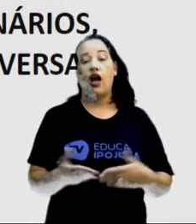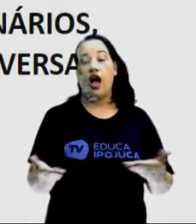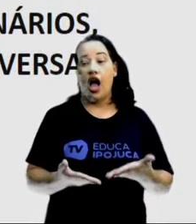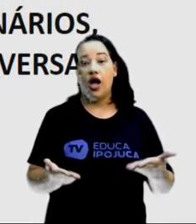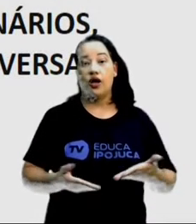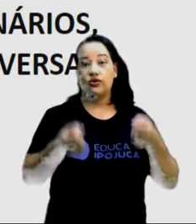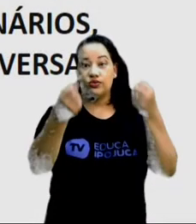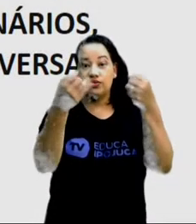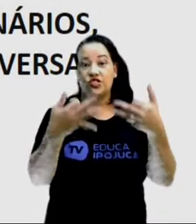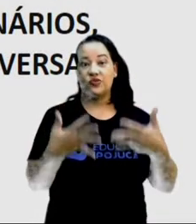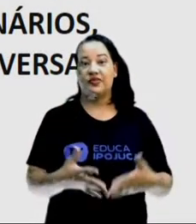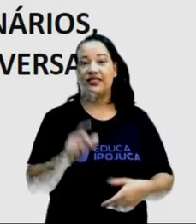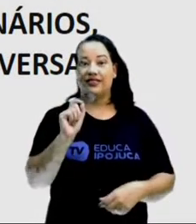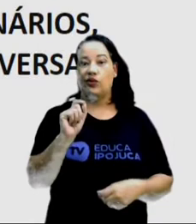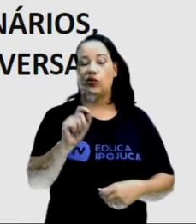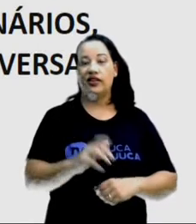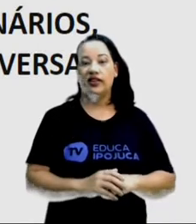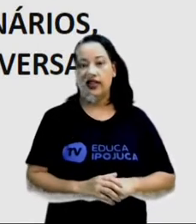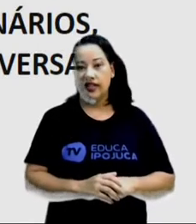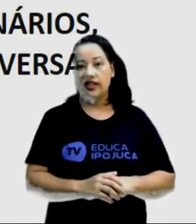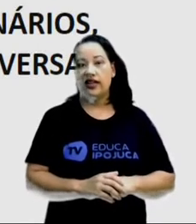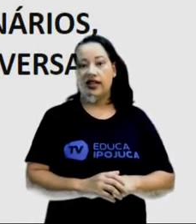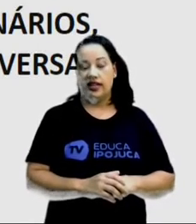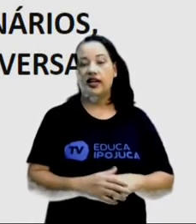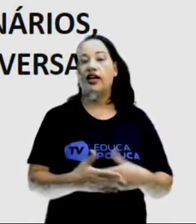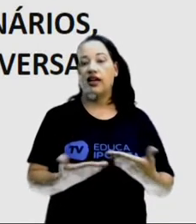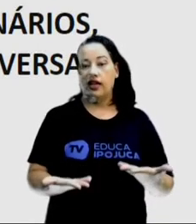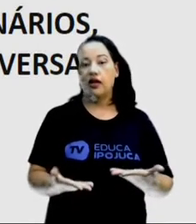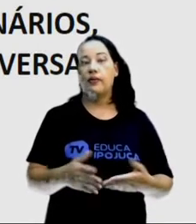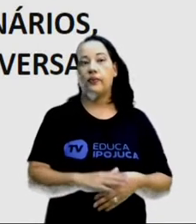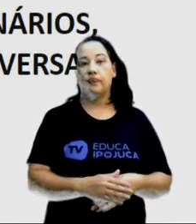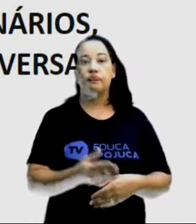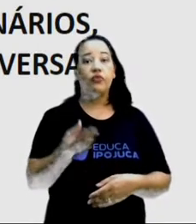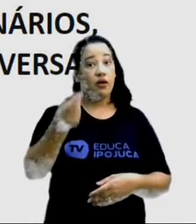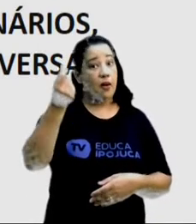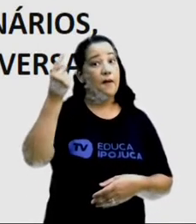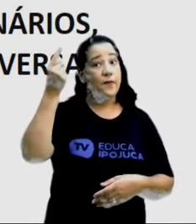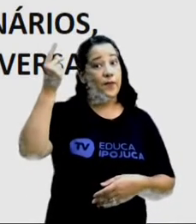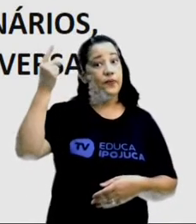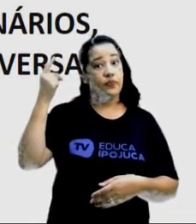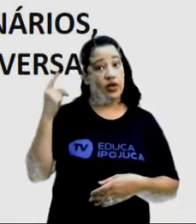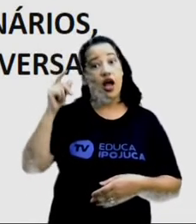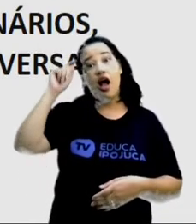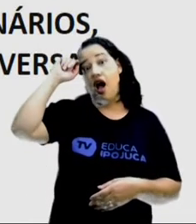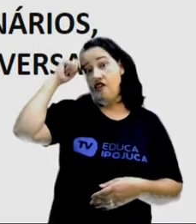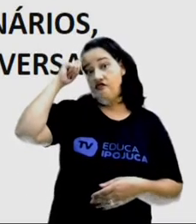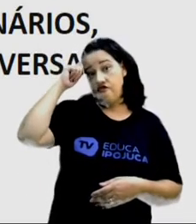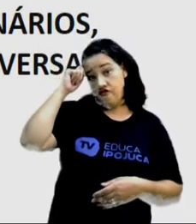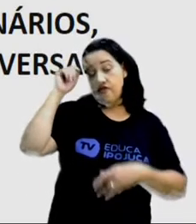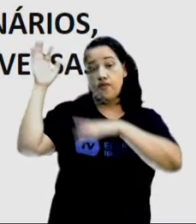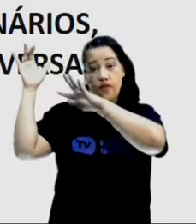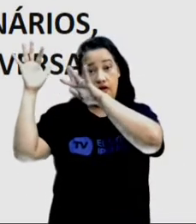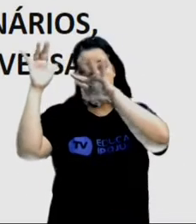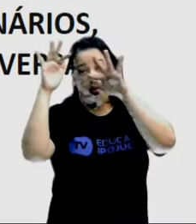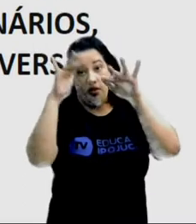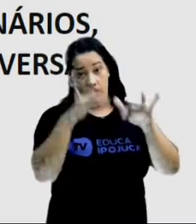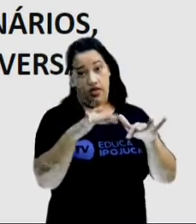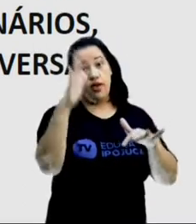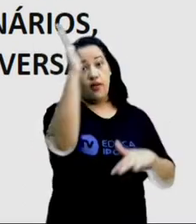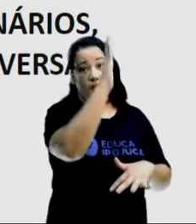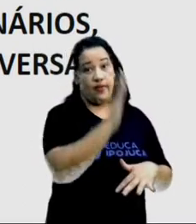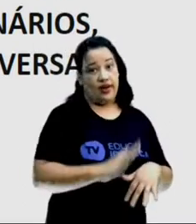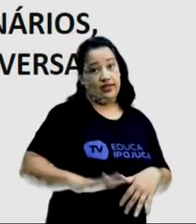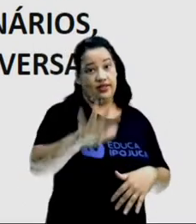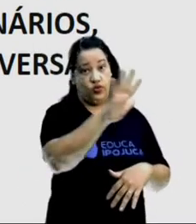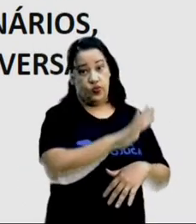falar agora sobre a vinda dos africanos para o Brasil. Os africanos,